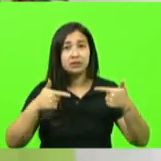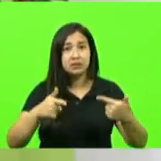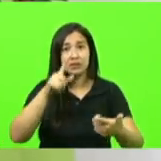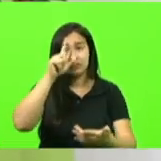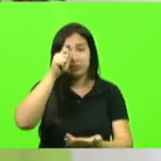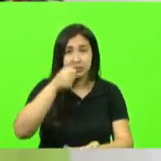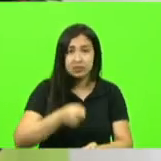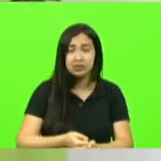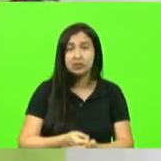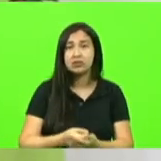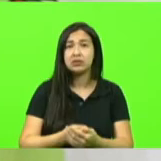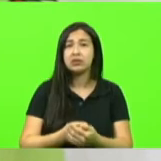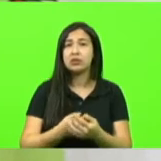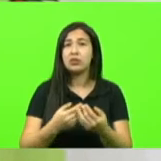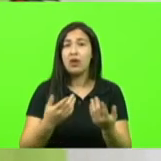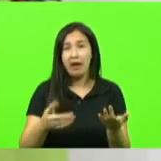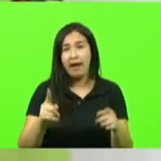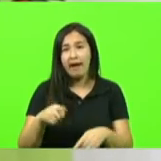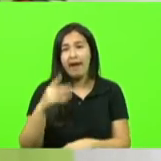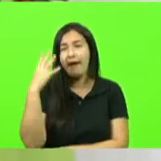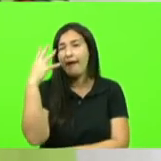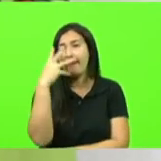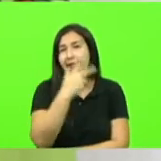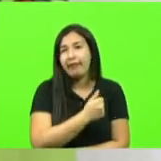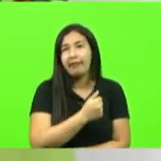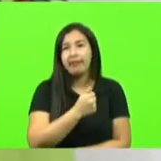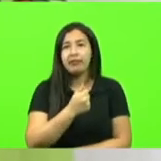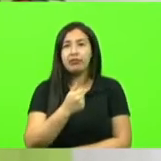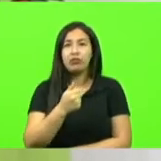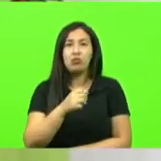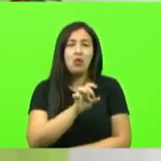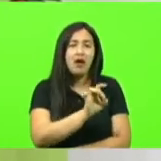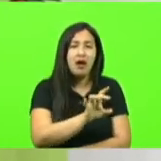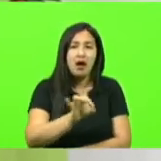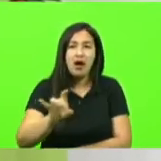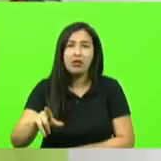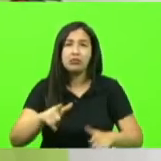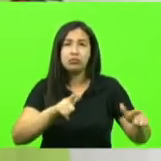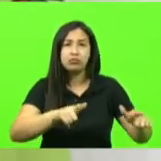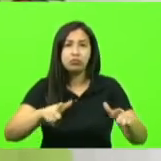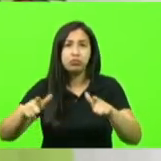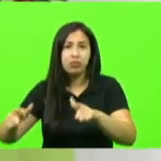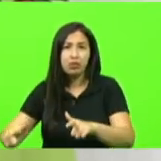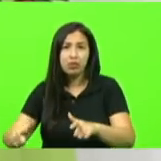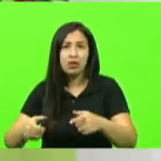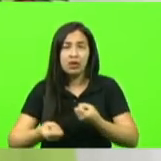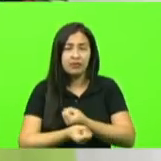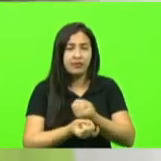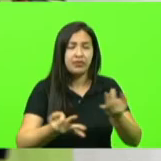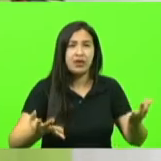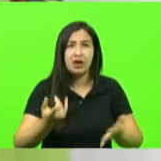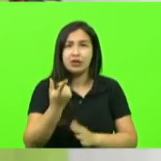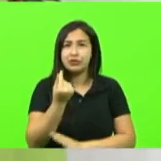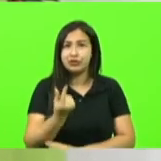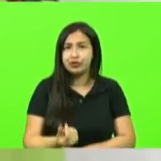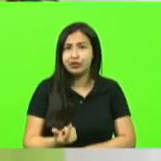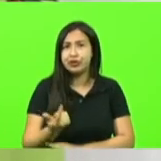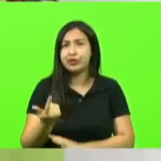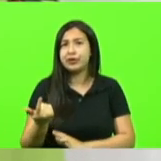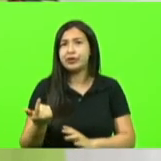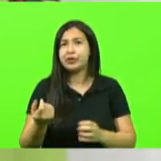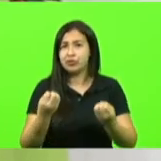porque é muito bonito chegar em cada região e distribuir dinheiro aqui distribuir dinheiro ali